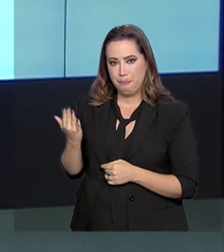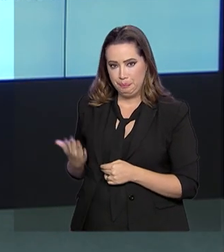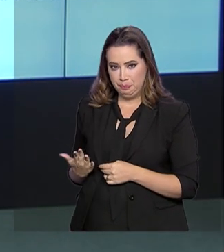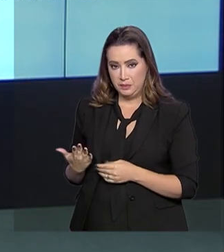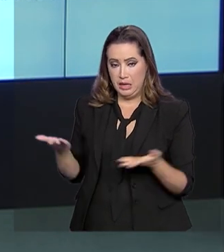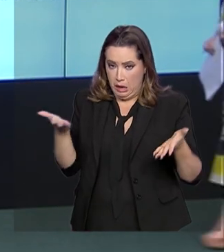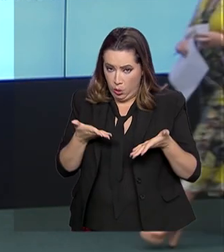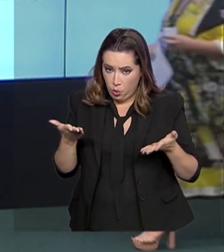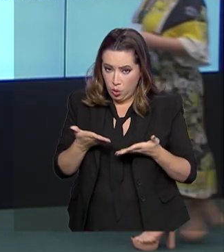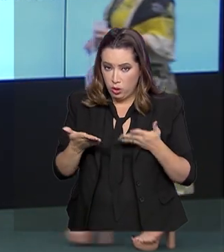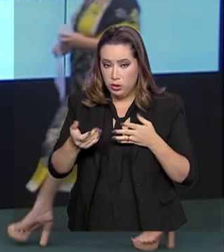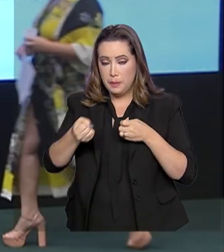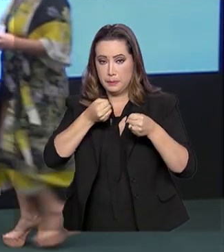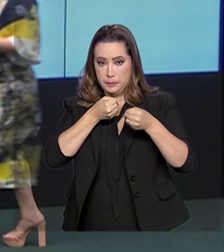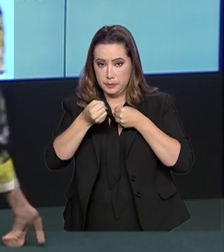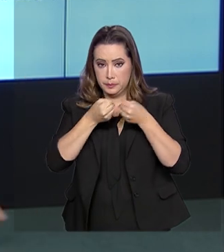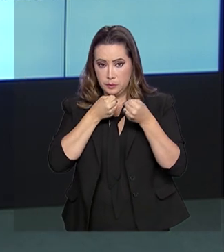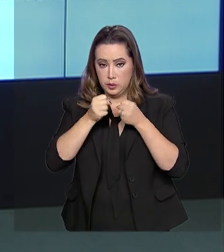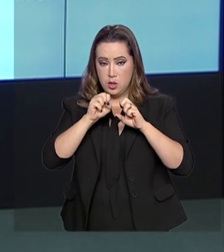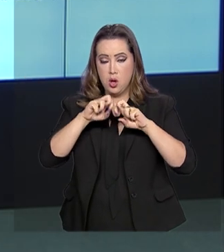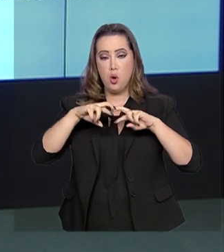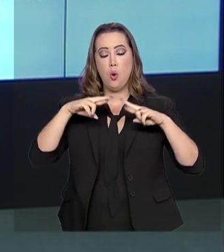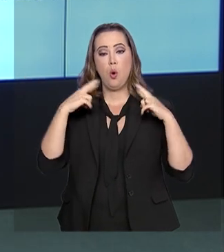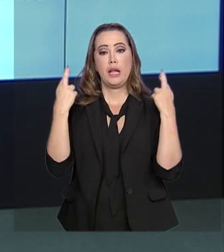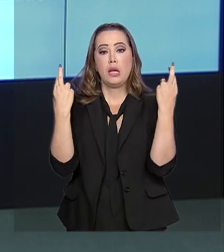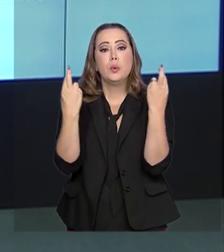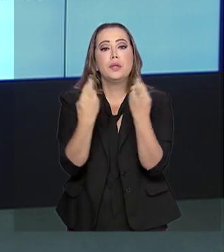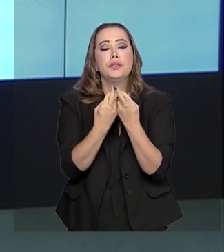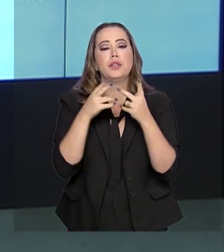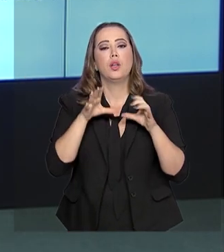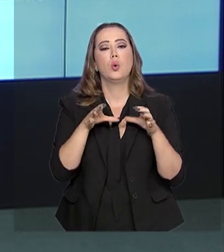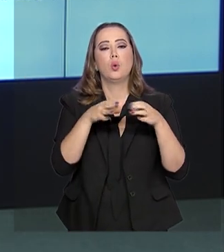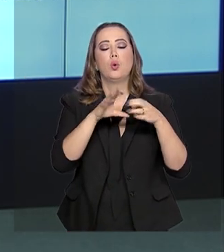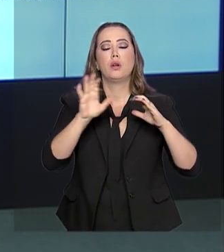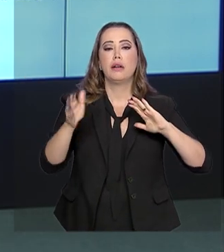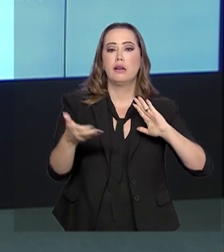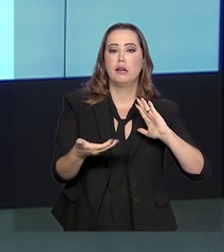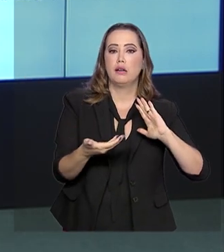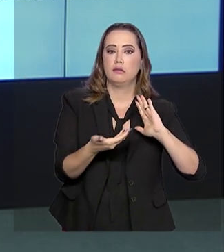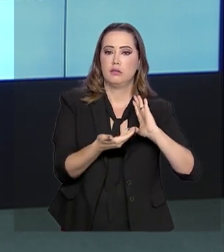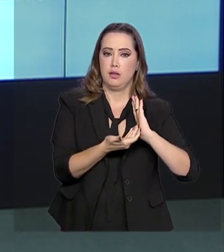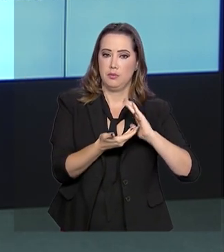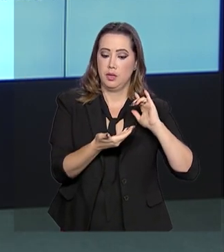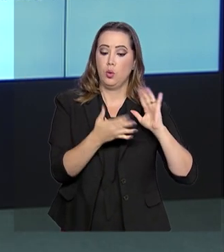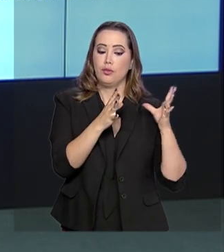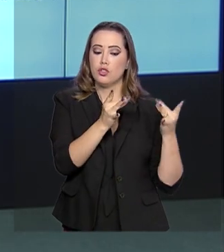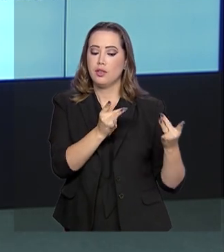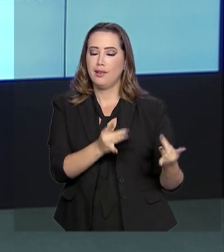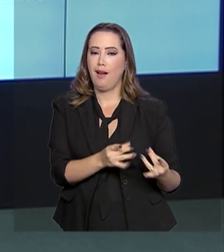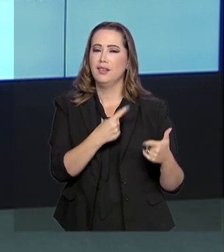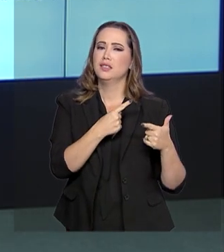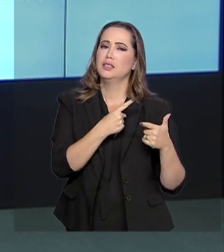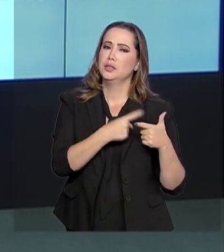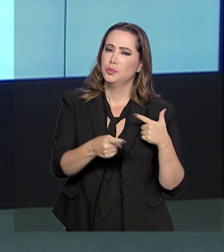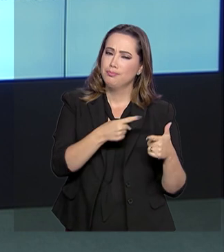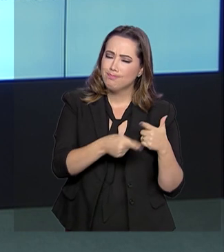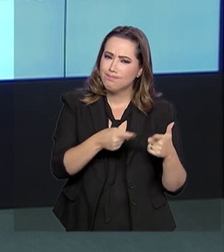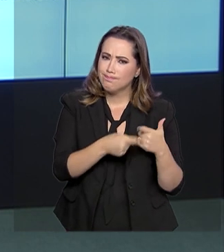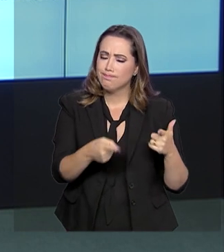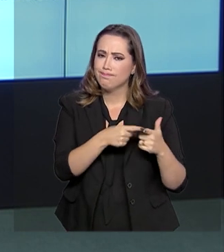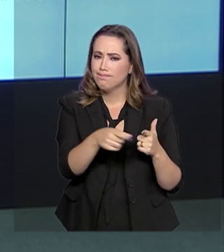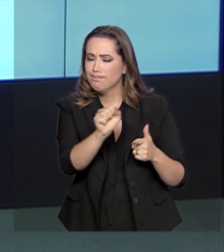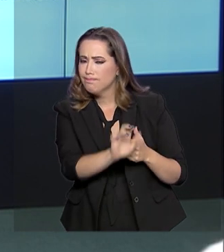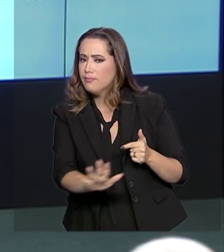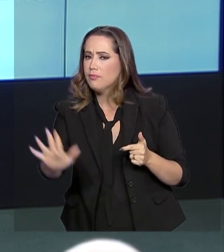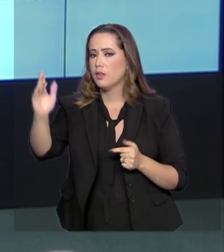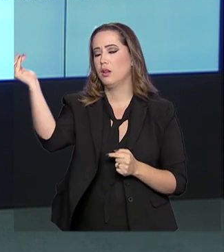que neste momento participa de uma audiência na Câmara dos Deputados, onde atualiza a situação nacional do Covid-19.